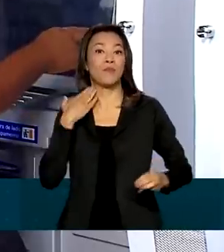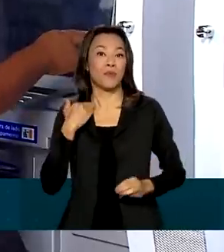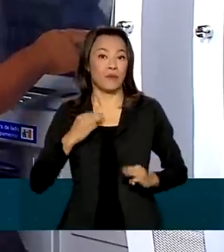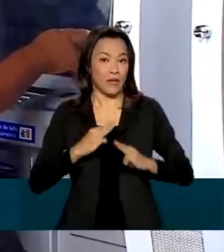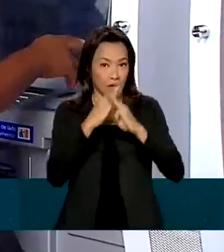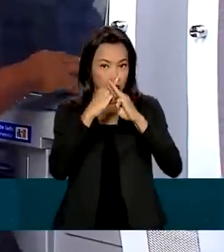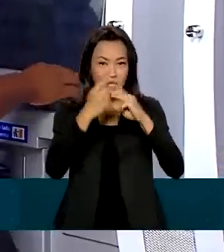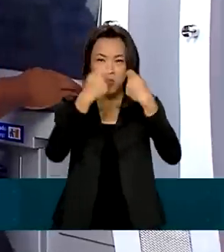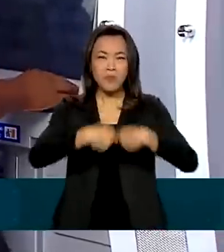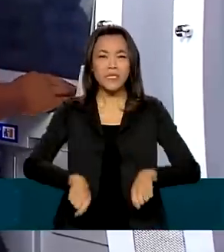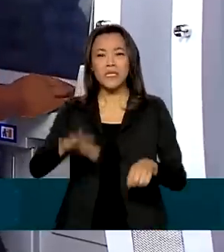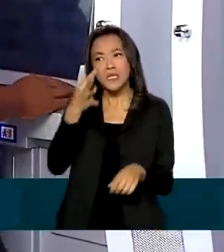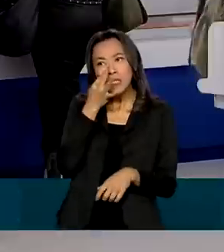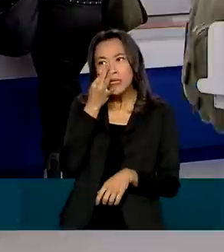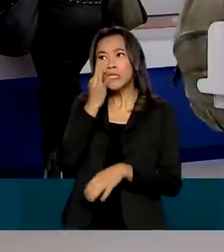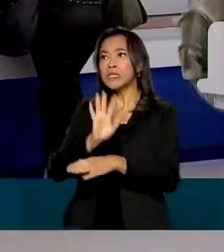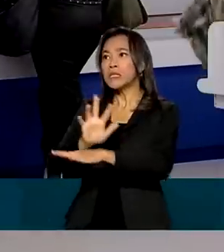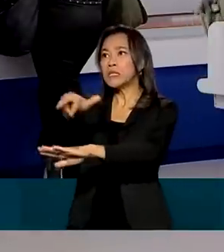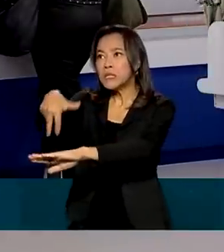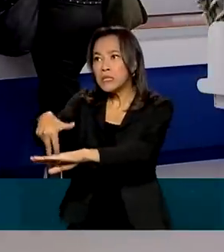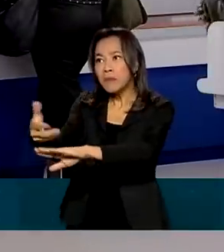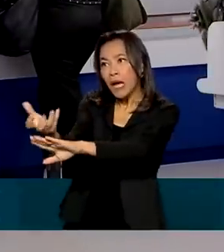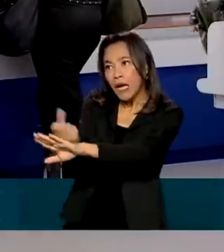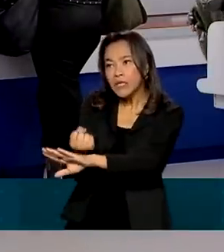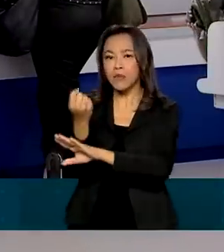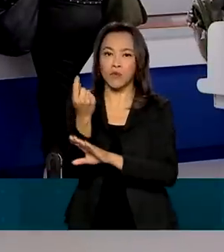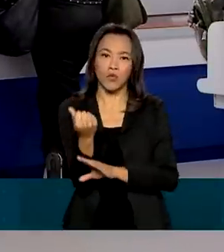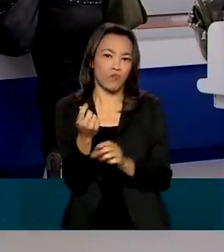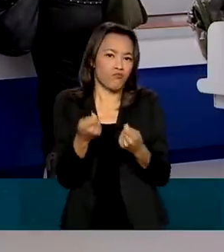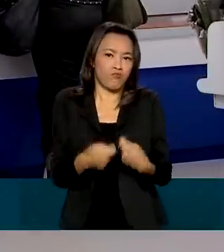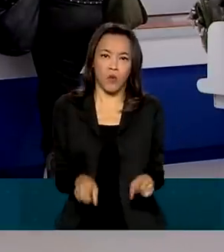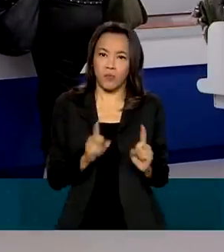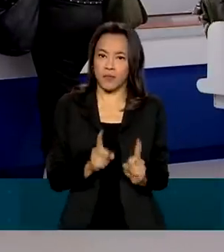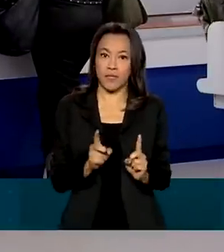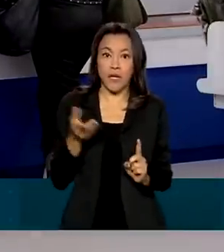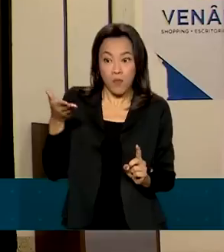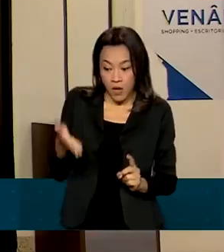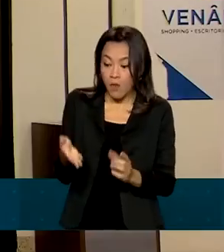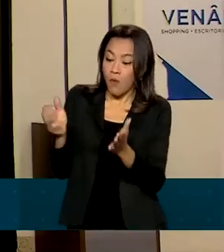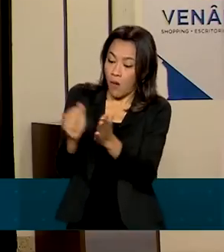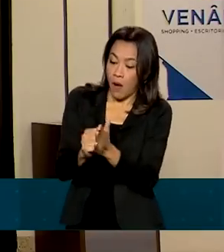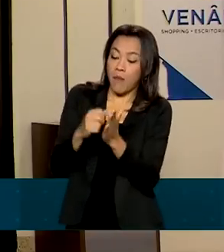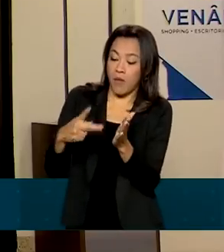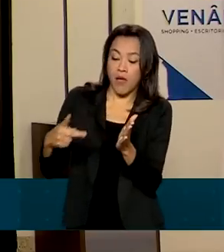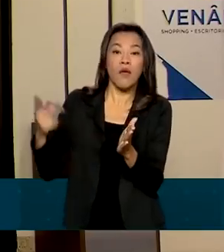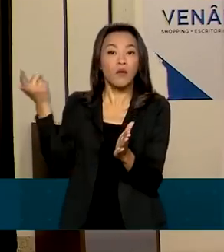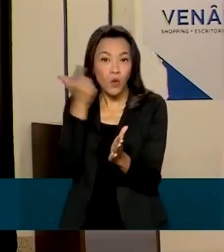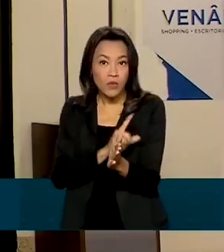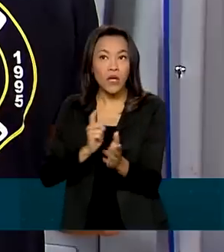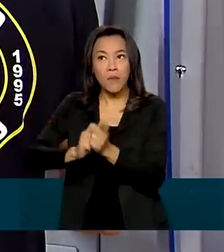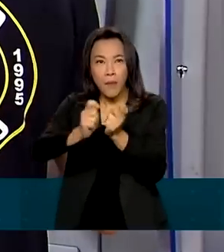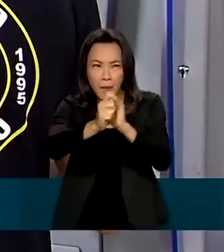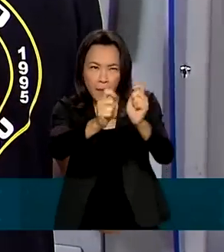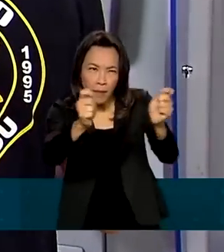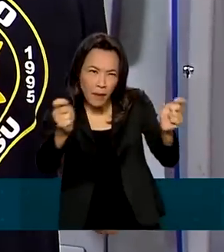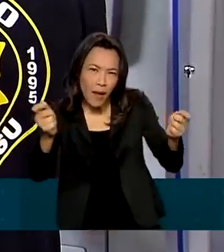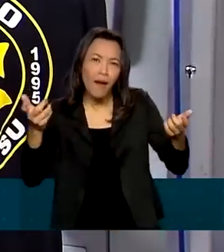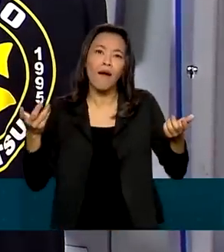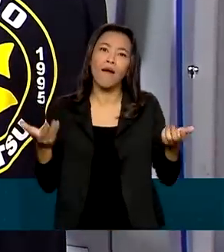preciso ir até uma agência para receber, já que o aplicativo permite o pagamento de contas, ainda